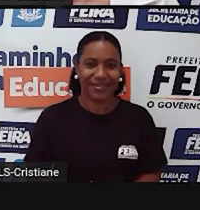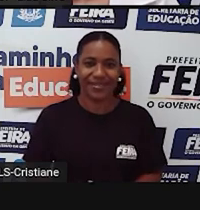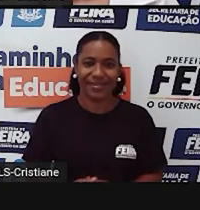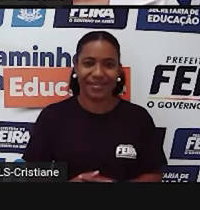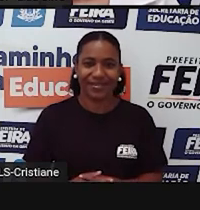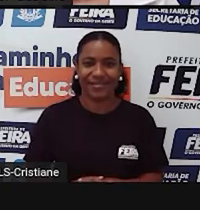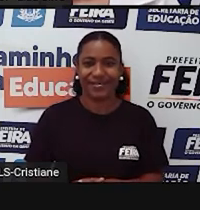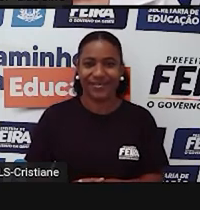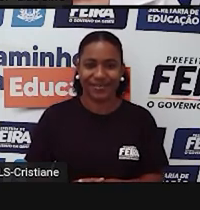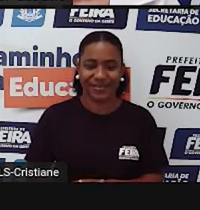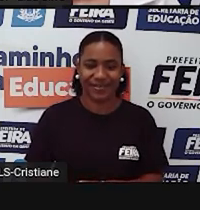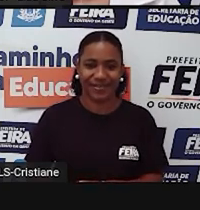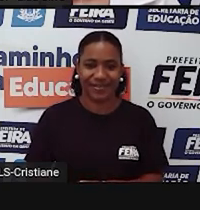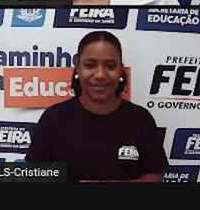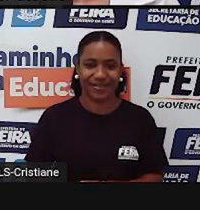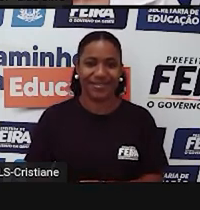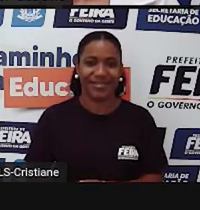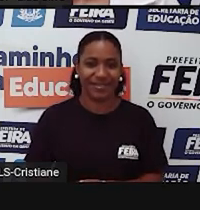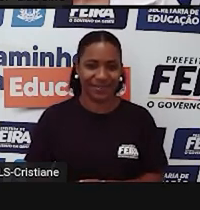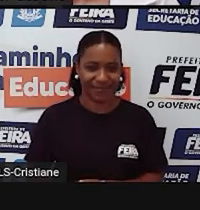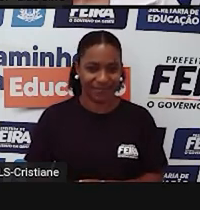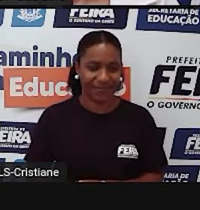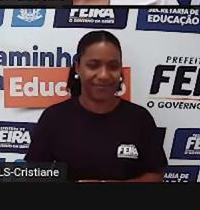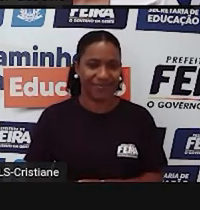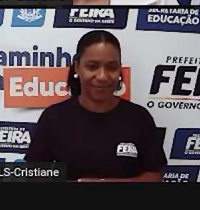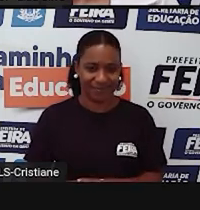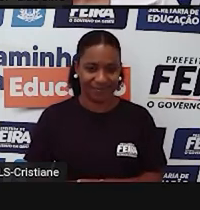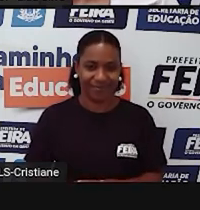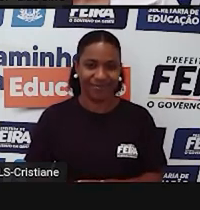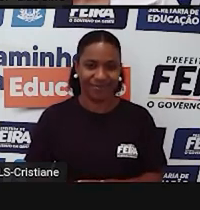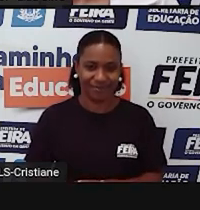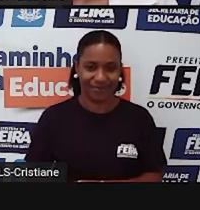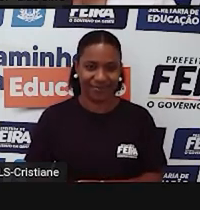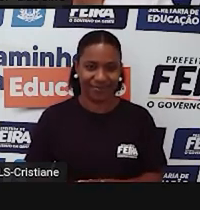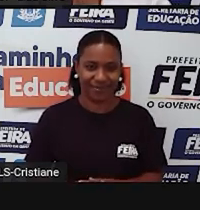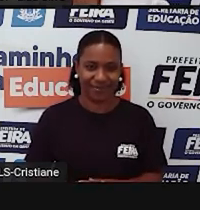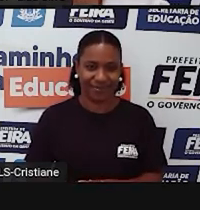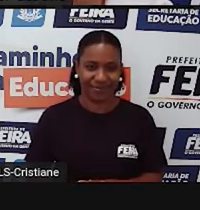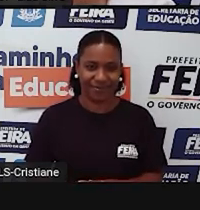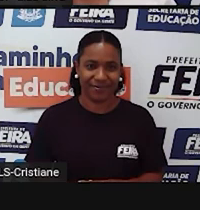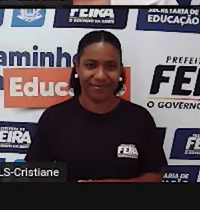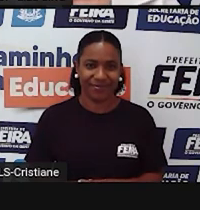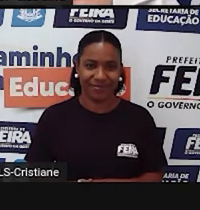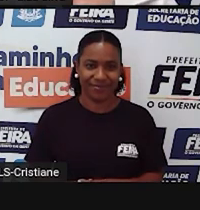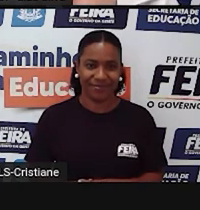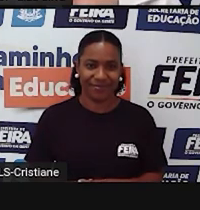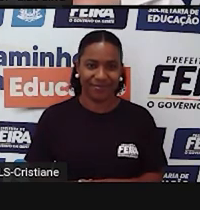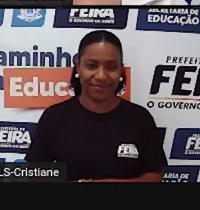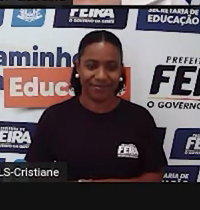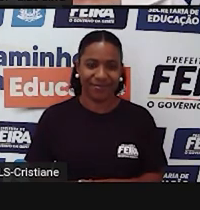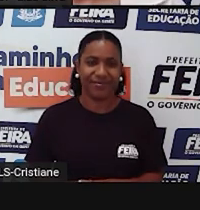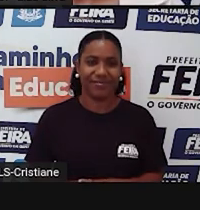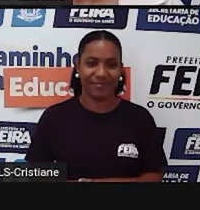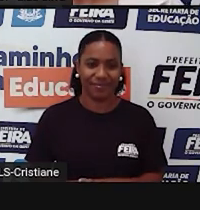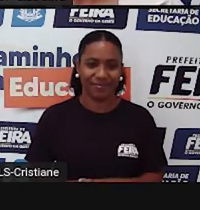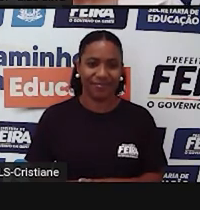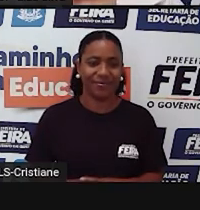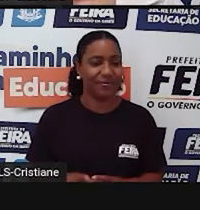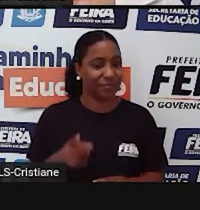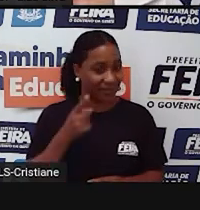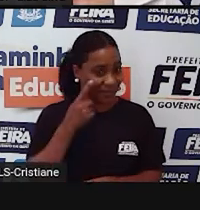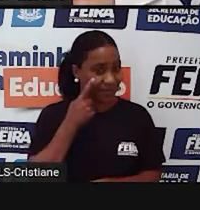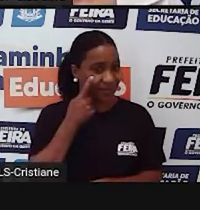So. There is no you's crying over spilt milk.